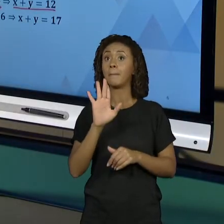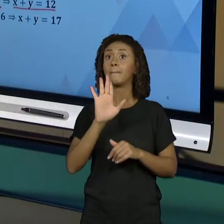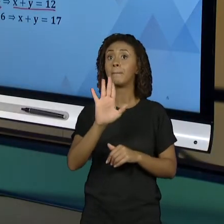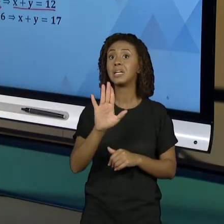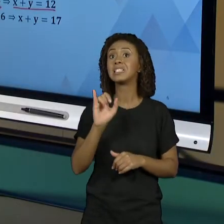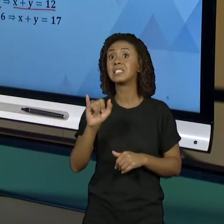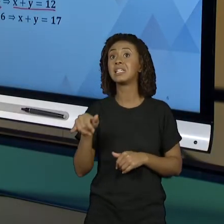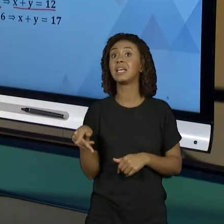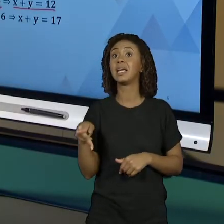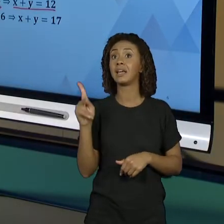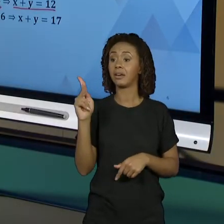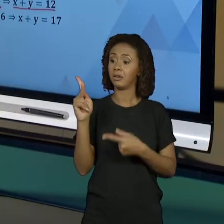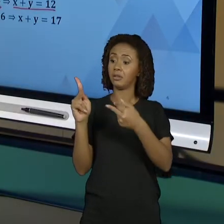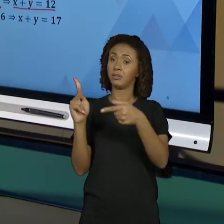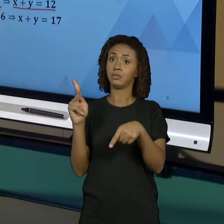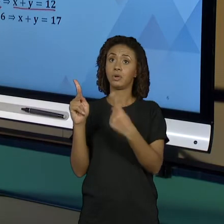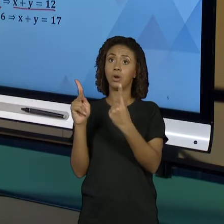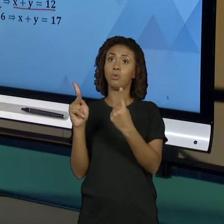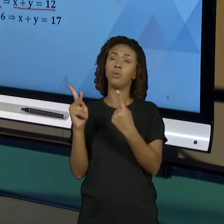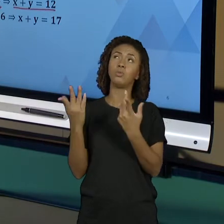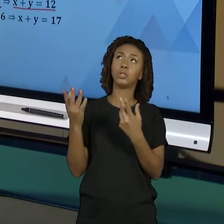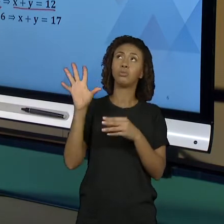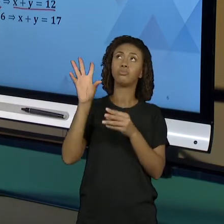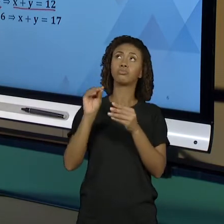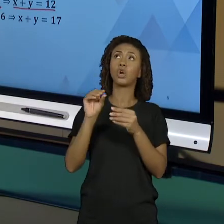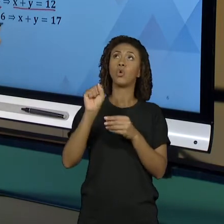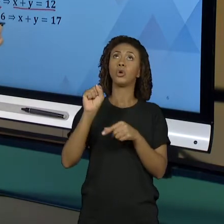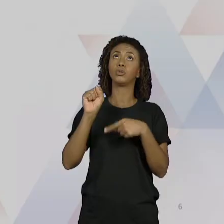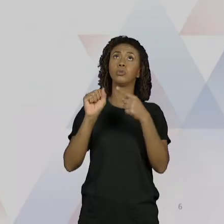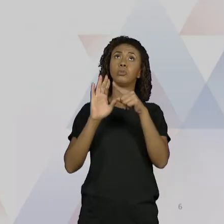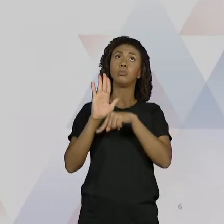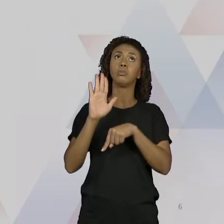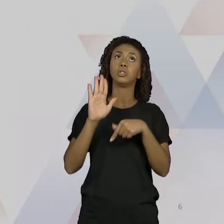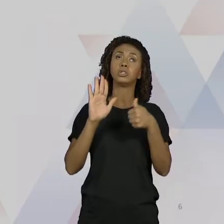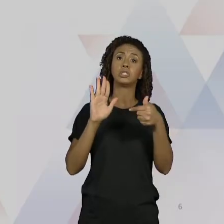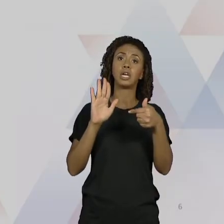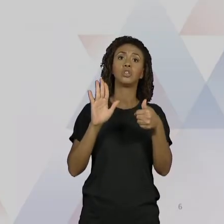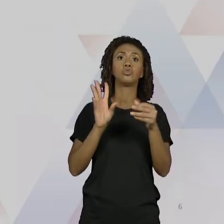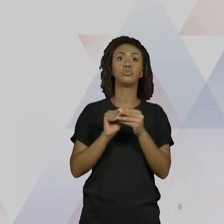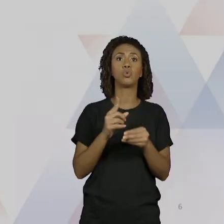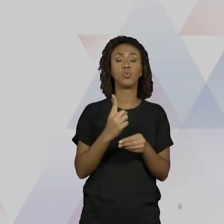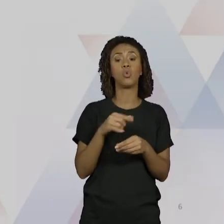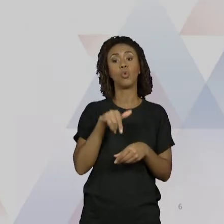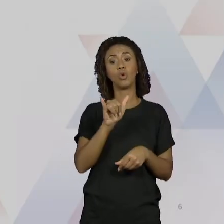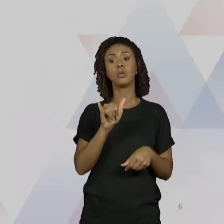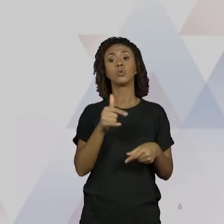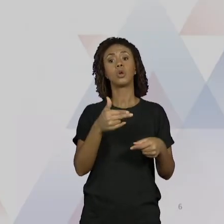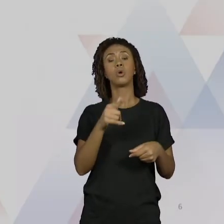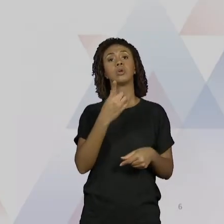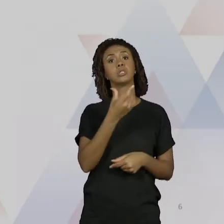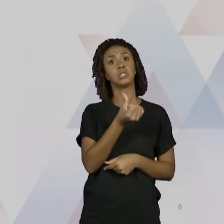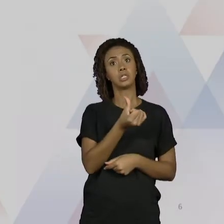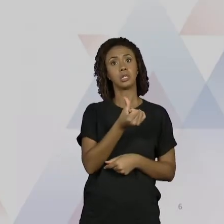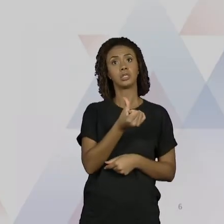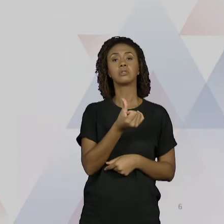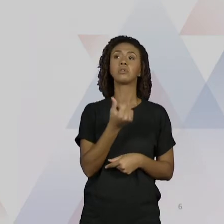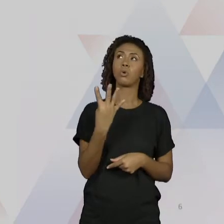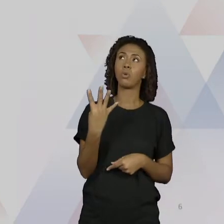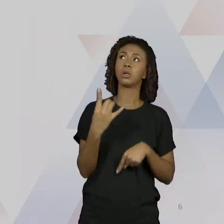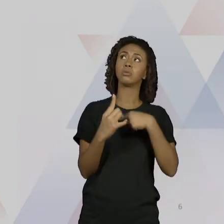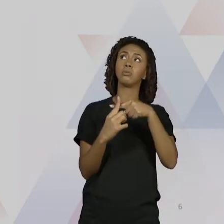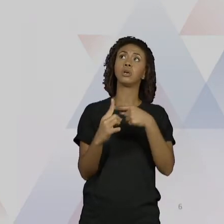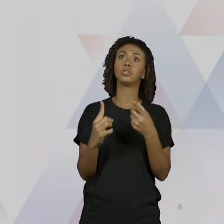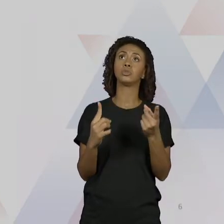fica 1, põe k igual a 1, 8 menos 7 dá 1, e o y dá 16. 4 mais 12, 16. E aí eu